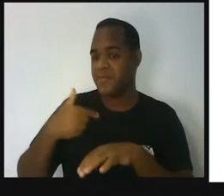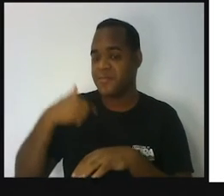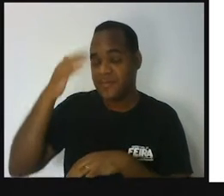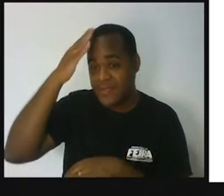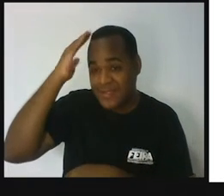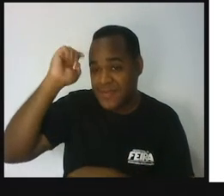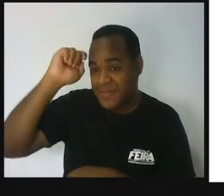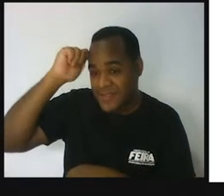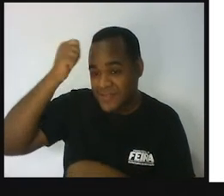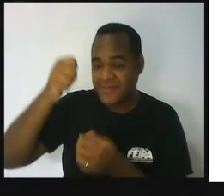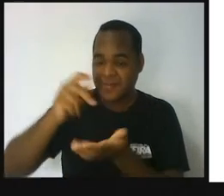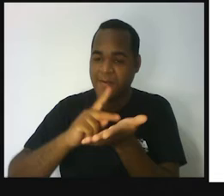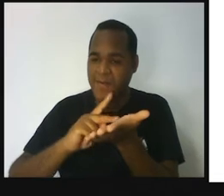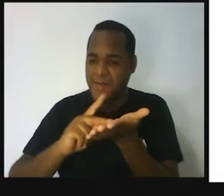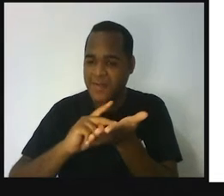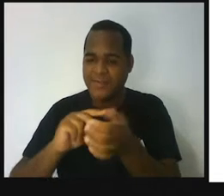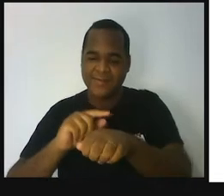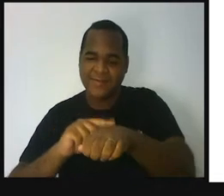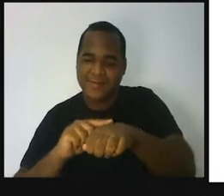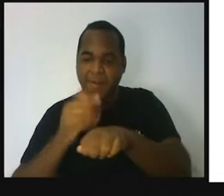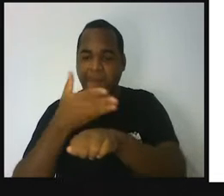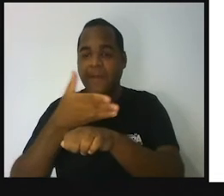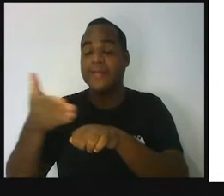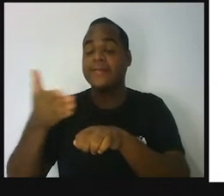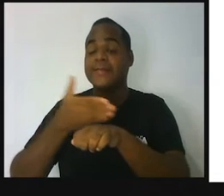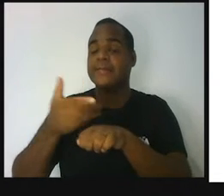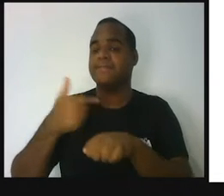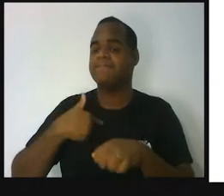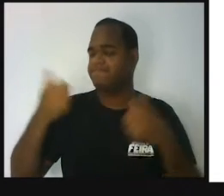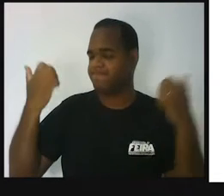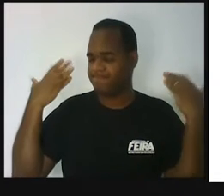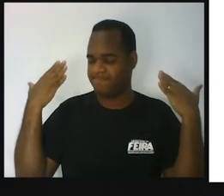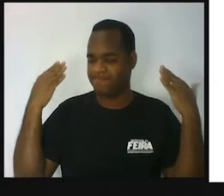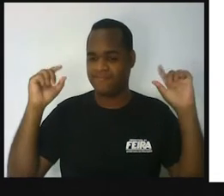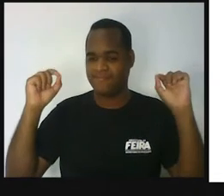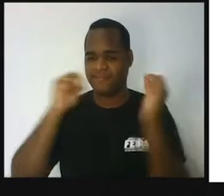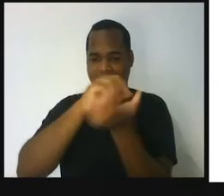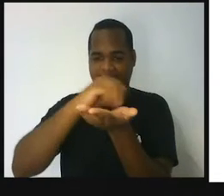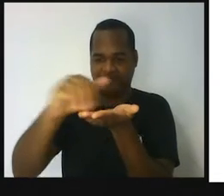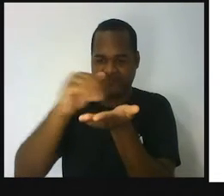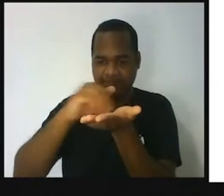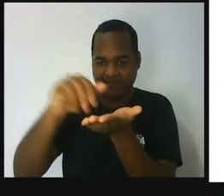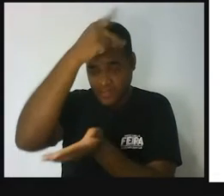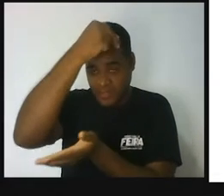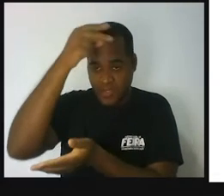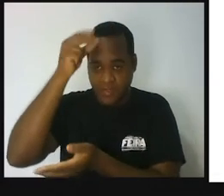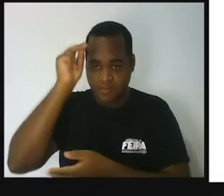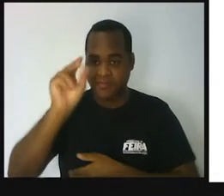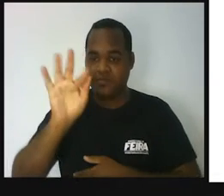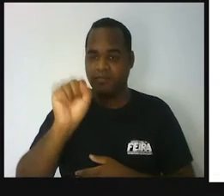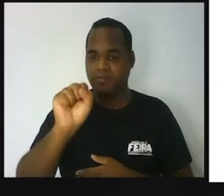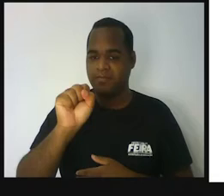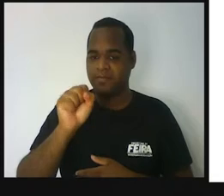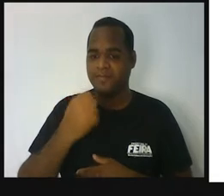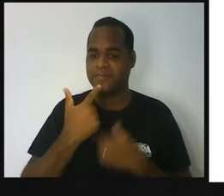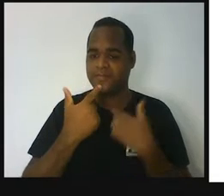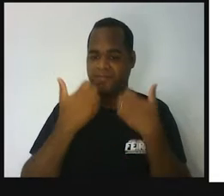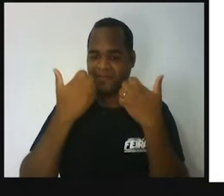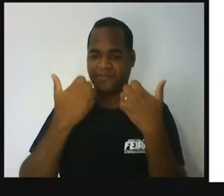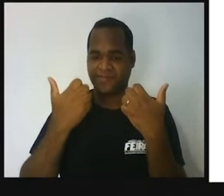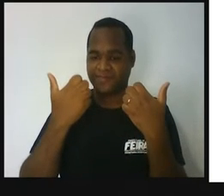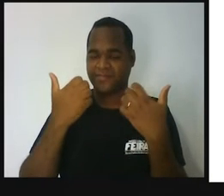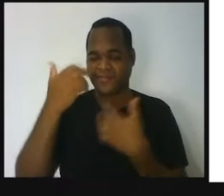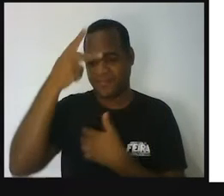e atrás de mim o cartaz da Secretaria Municipal de Feira de Santana, a nossa queridíssima majestosa